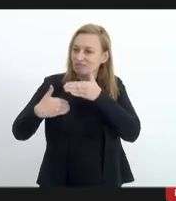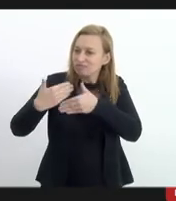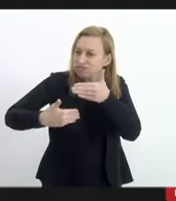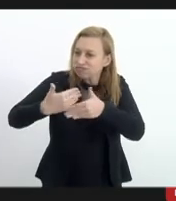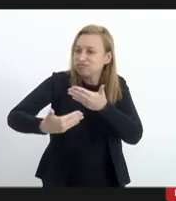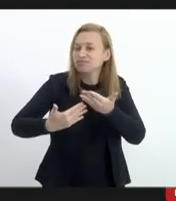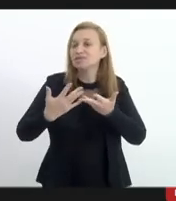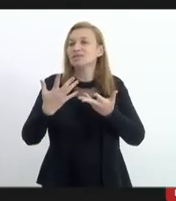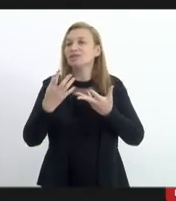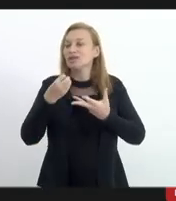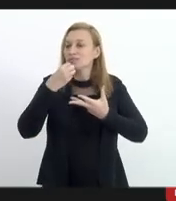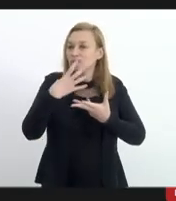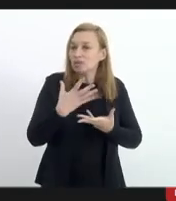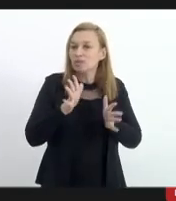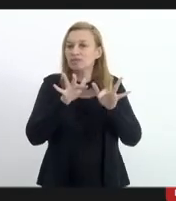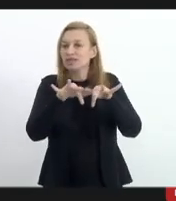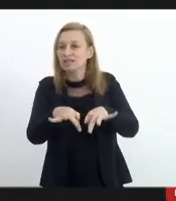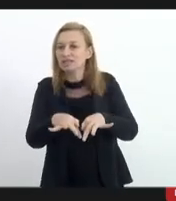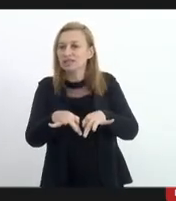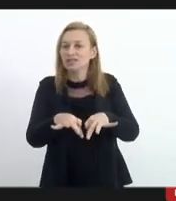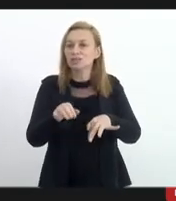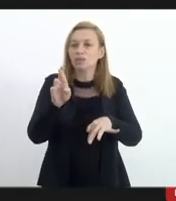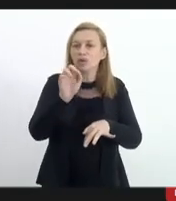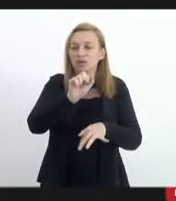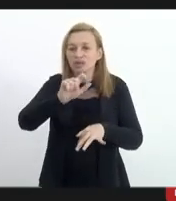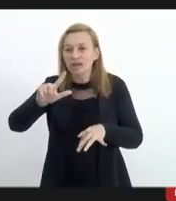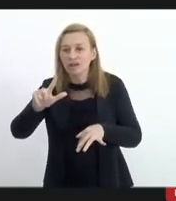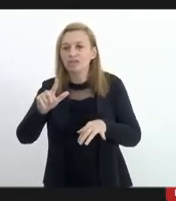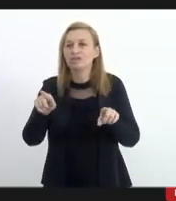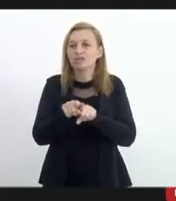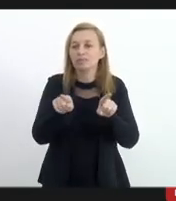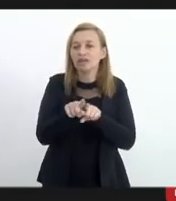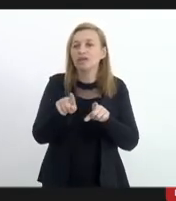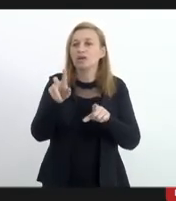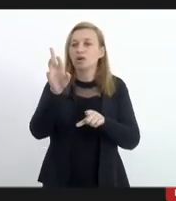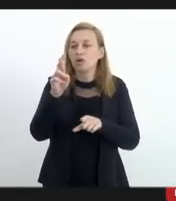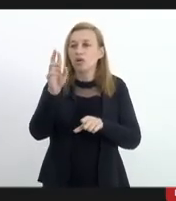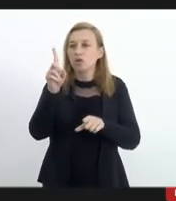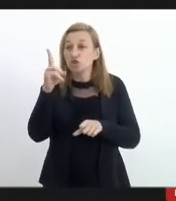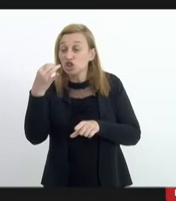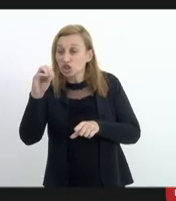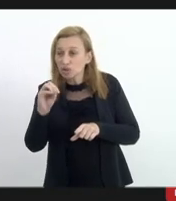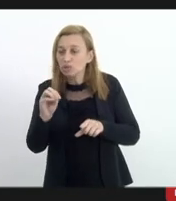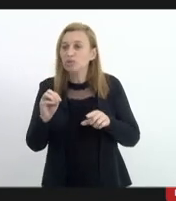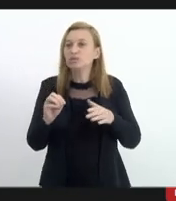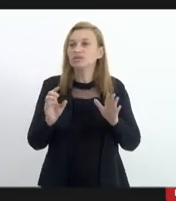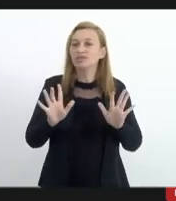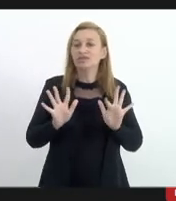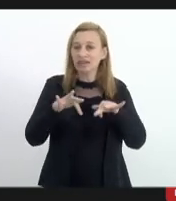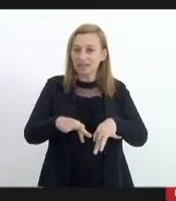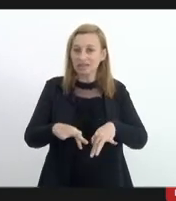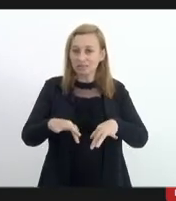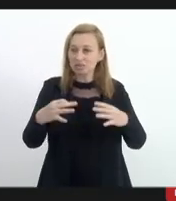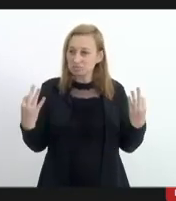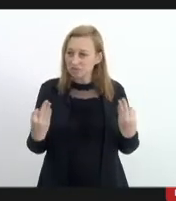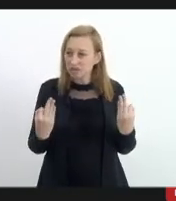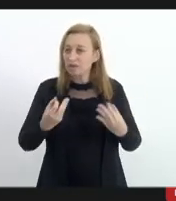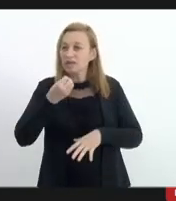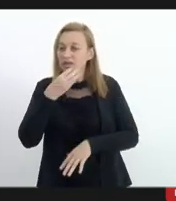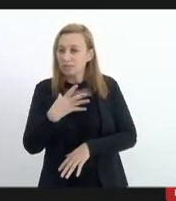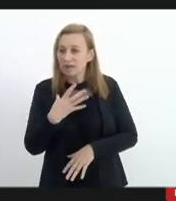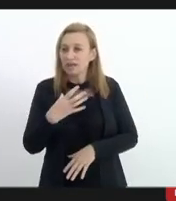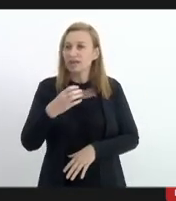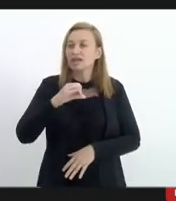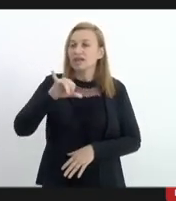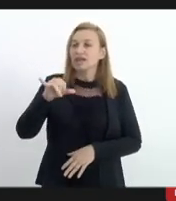sensacional finalizando aí com o coronel Blas e o doutor Rodrigo então acho que fechou com chave de ouro acho que a Jack